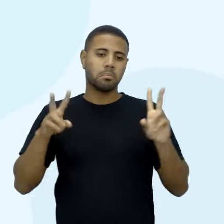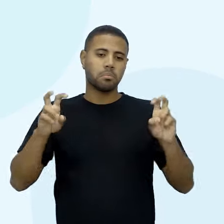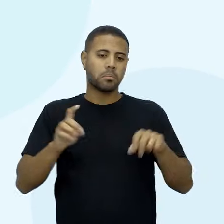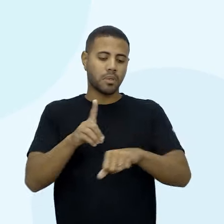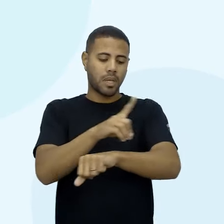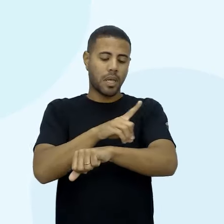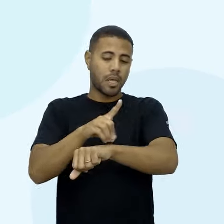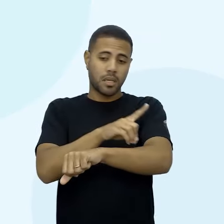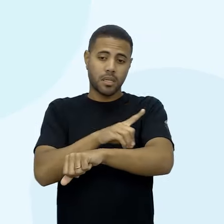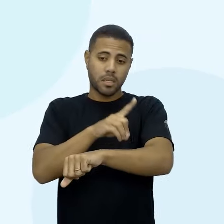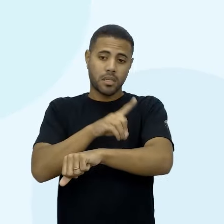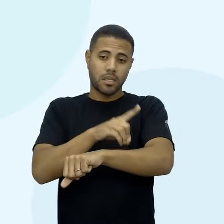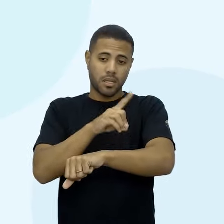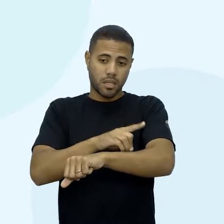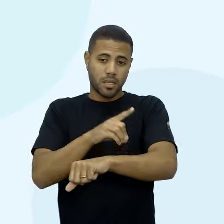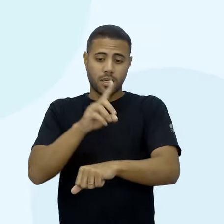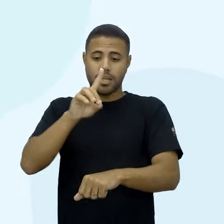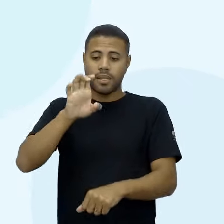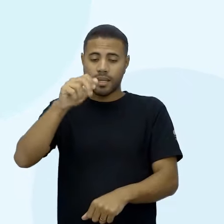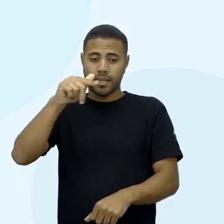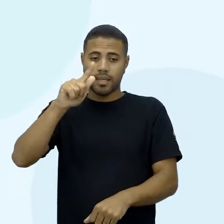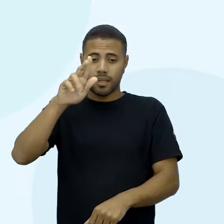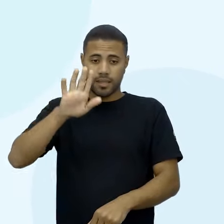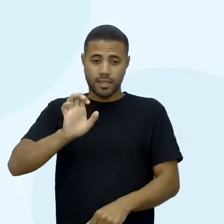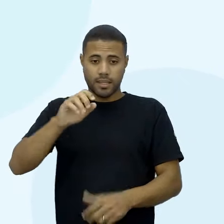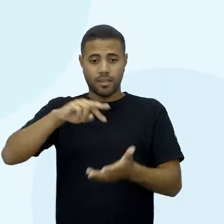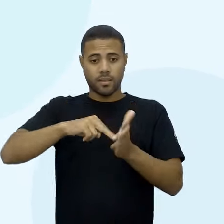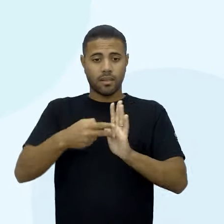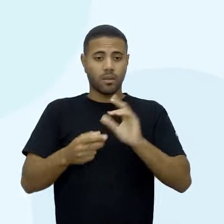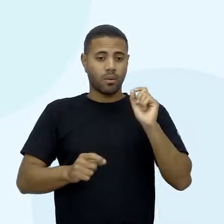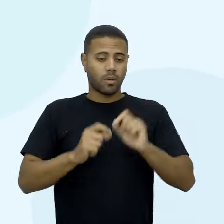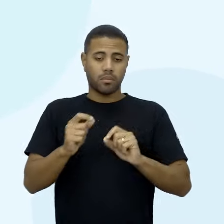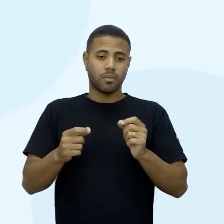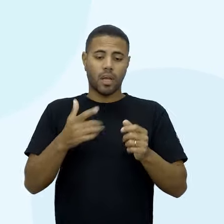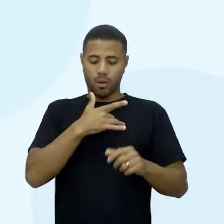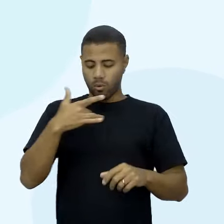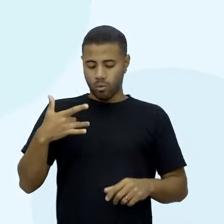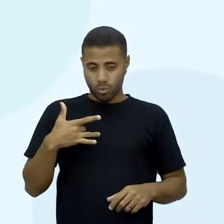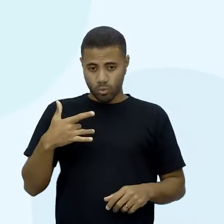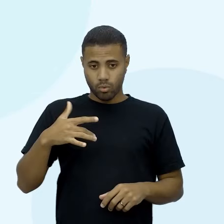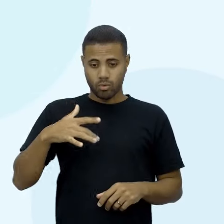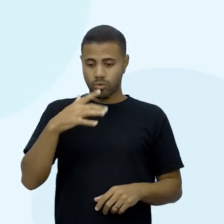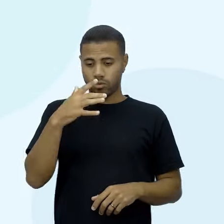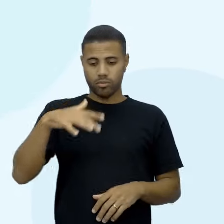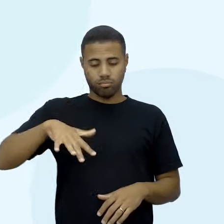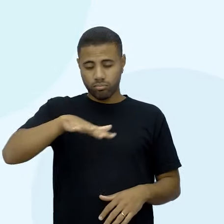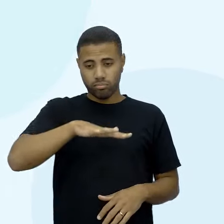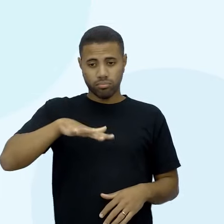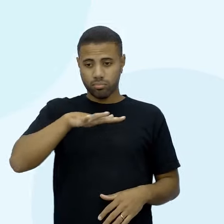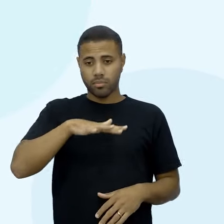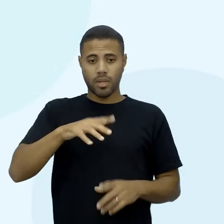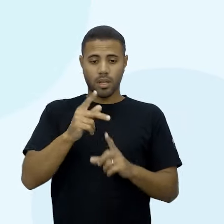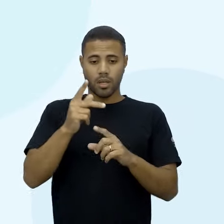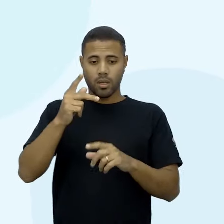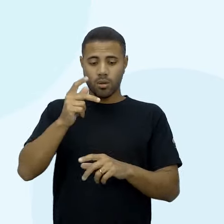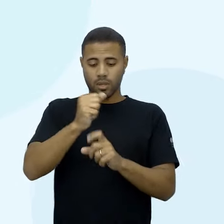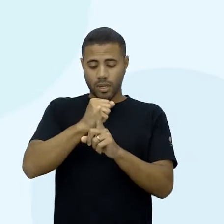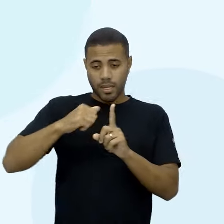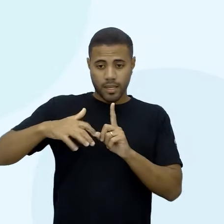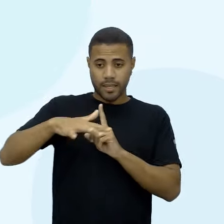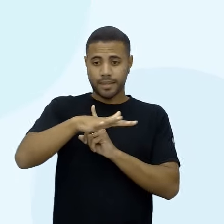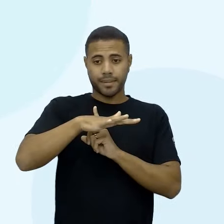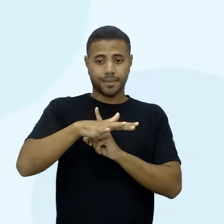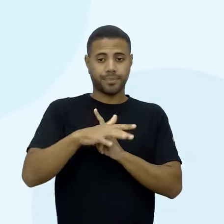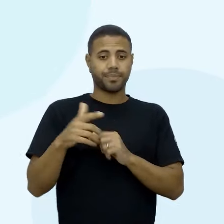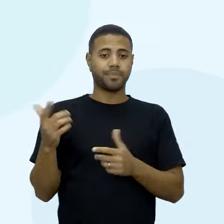estatística na saúde pública e meio ambiente? Sim. Então, é isso que a gente usa, né? A professora produz os problemas